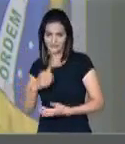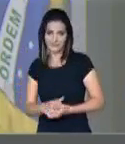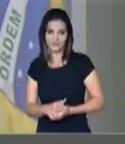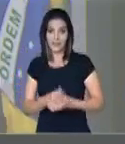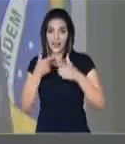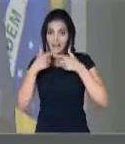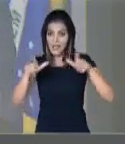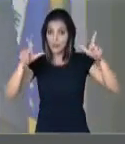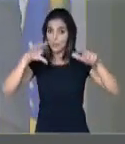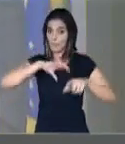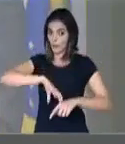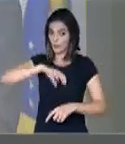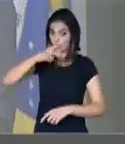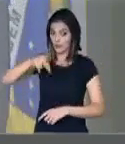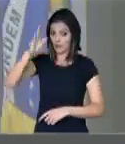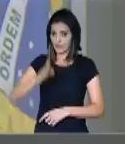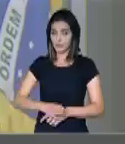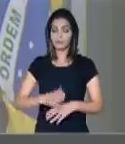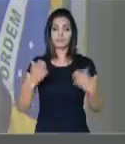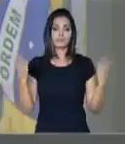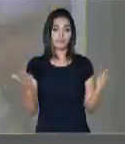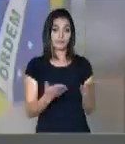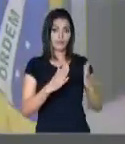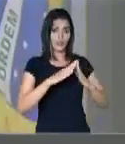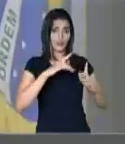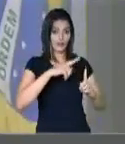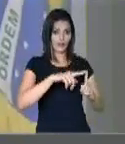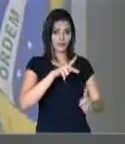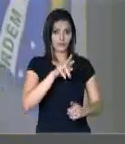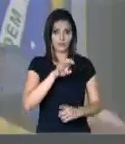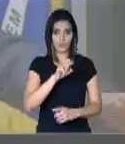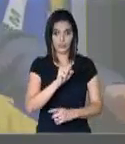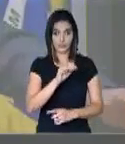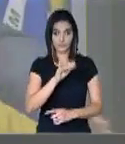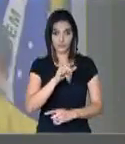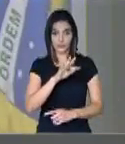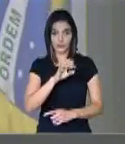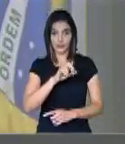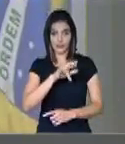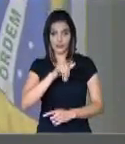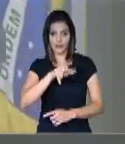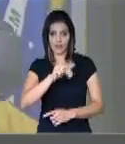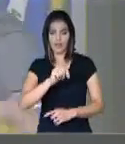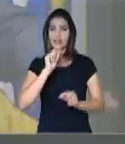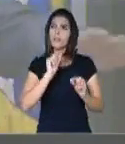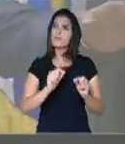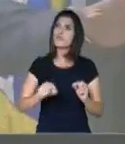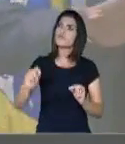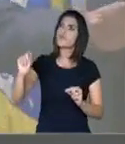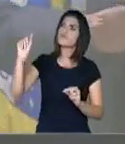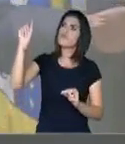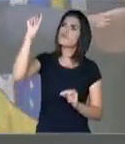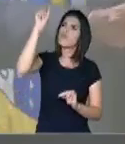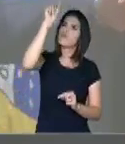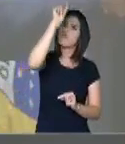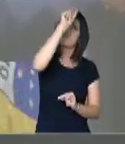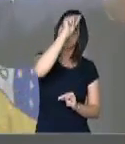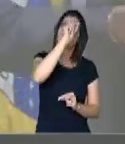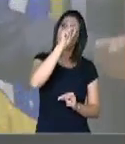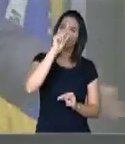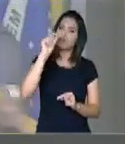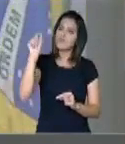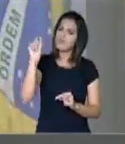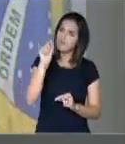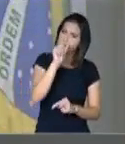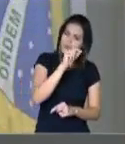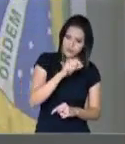presidente, nos dias, atuais, a igreja presbiteriana, do Brasil, possui, milhares, de igrejas, várias,